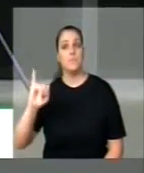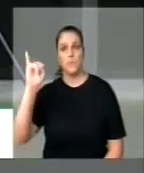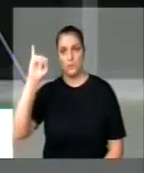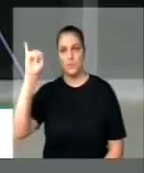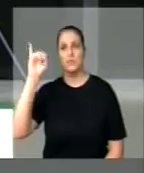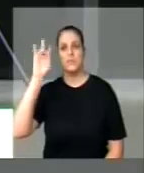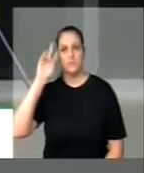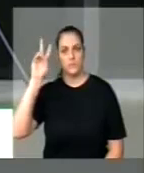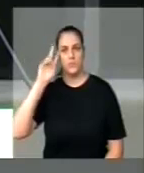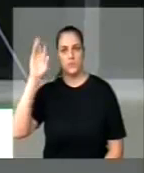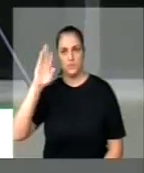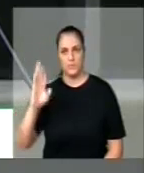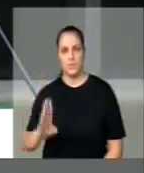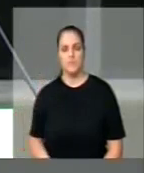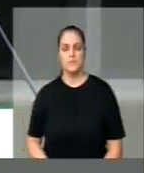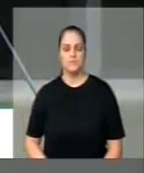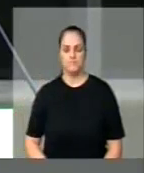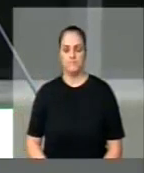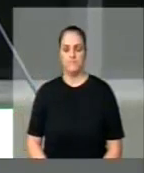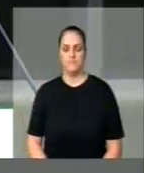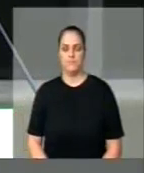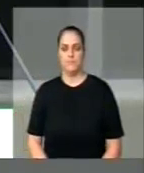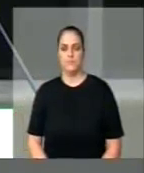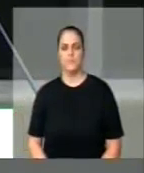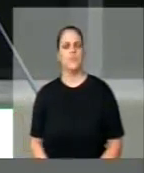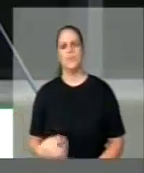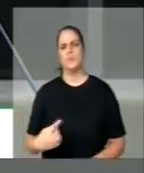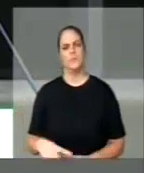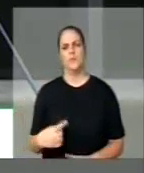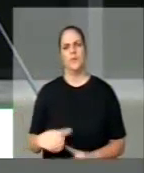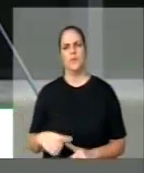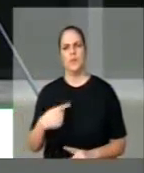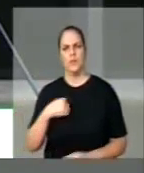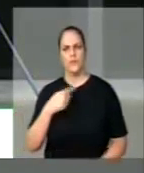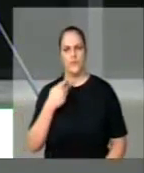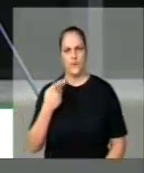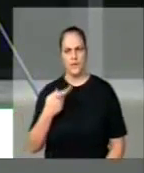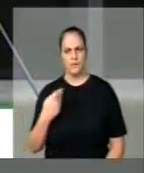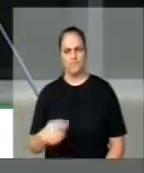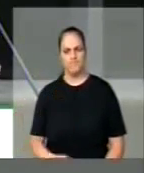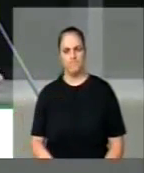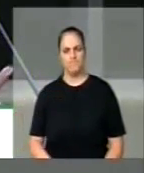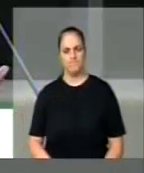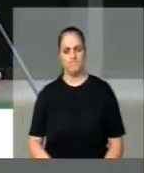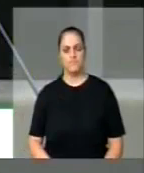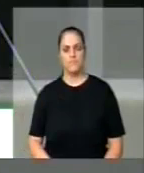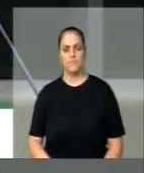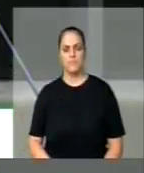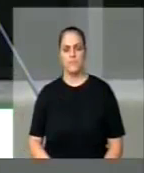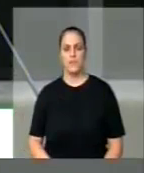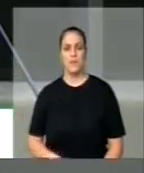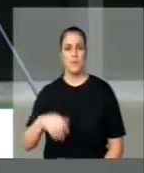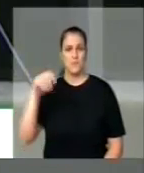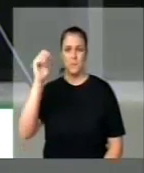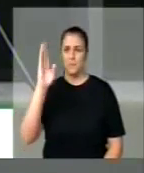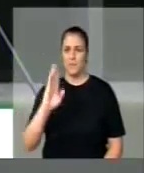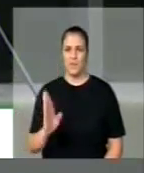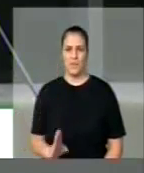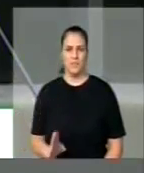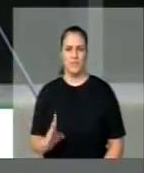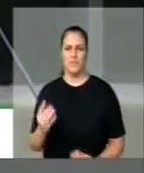história. Registro isto porque o Brasil se fez com a